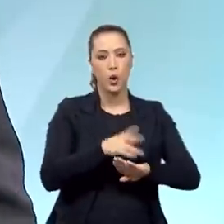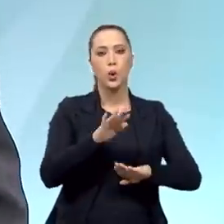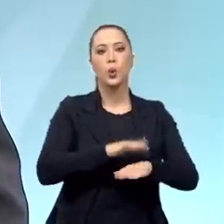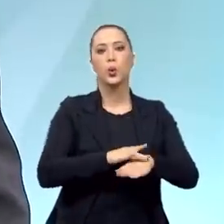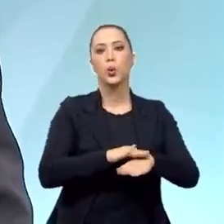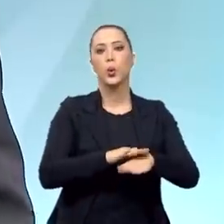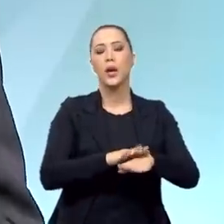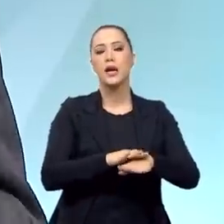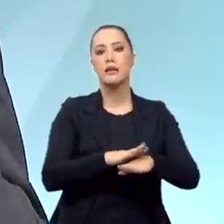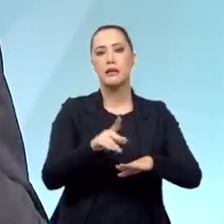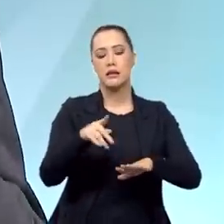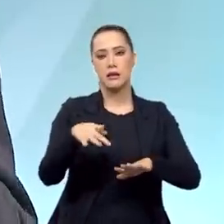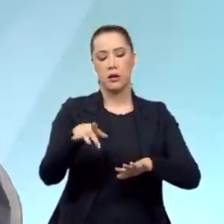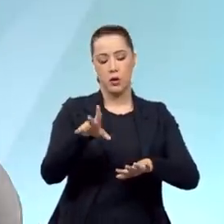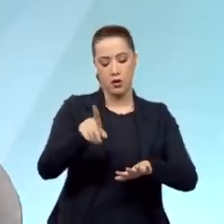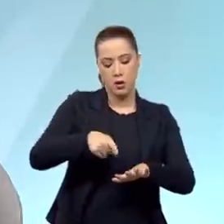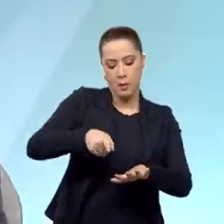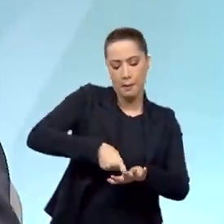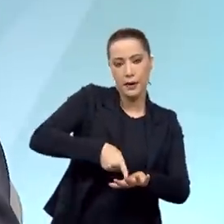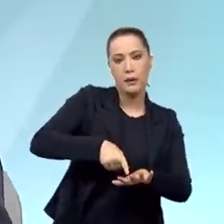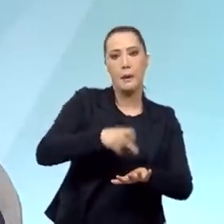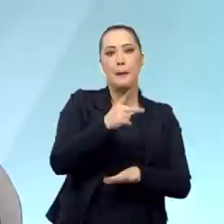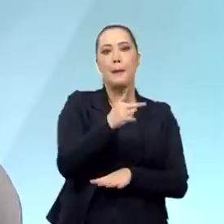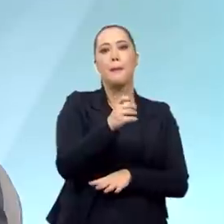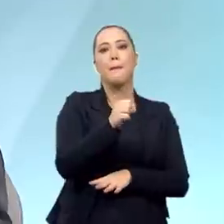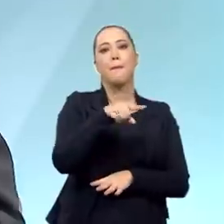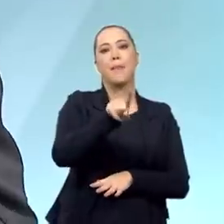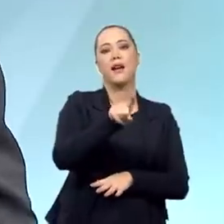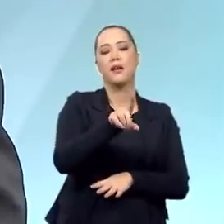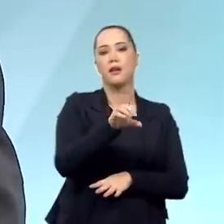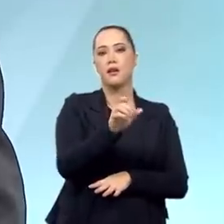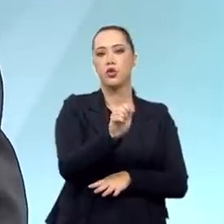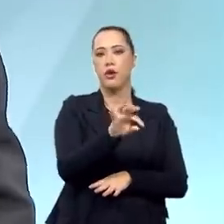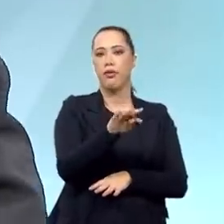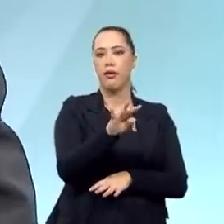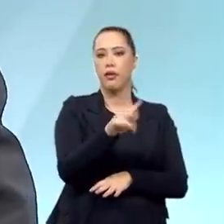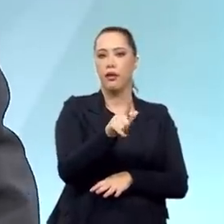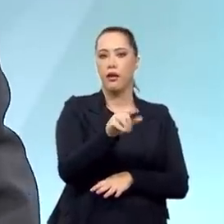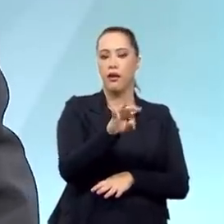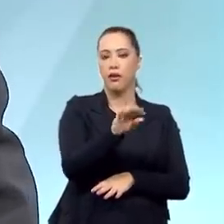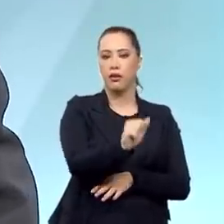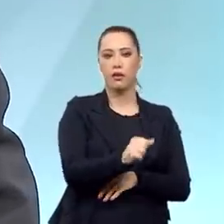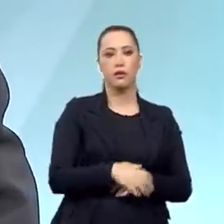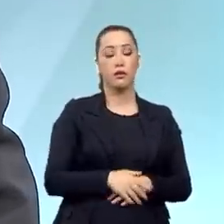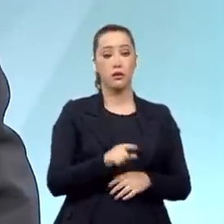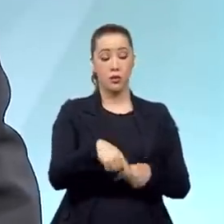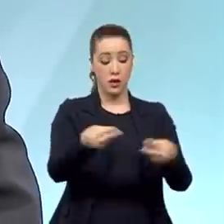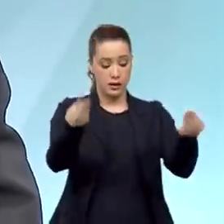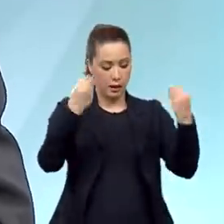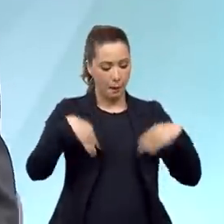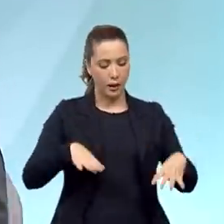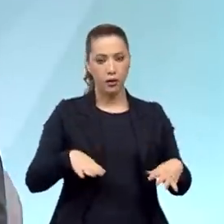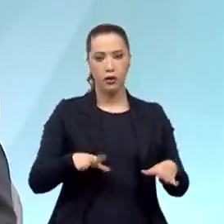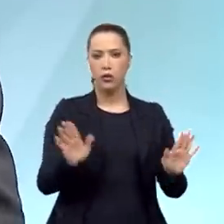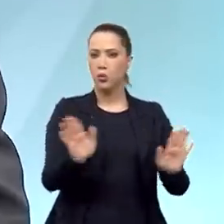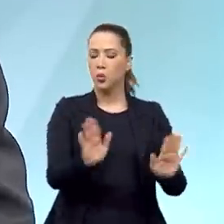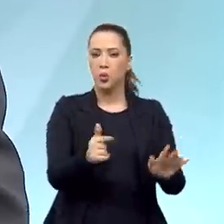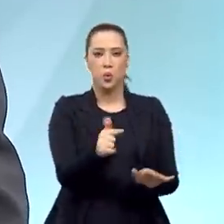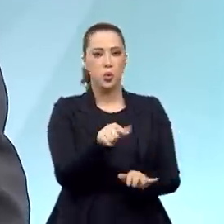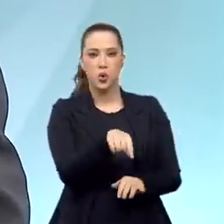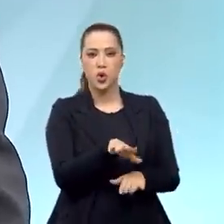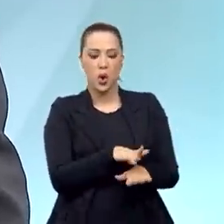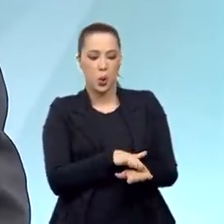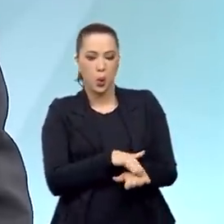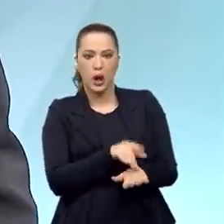curiosamente, os brasileiros que receberam o fardamento, calçado, eles não tinham uma incidência muito